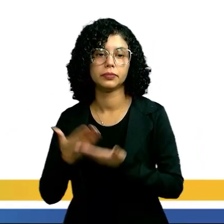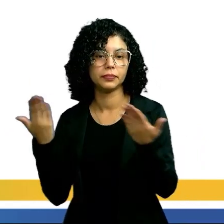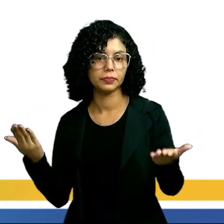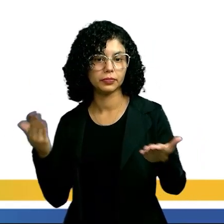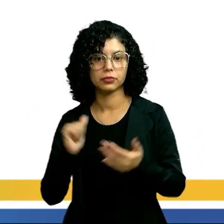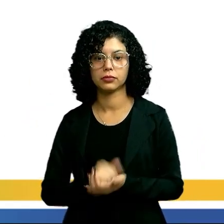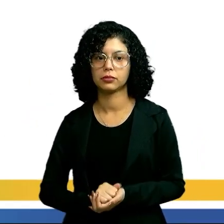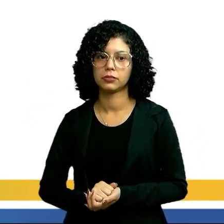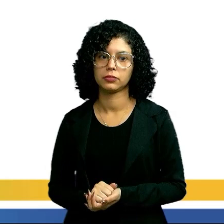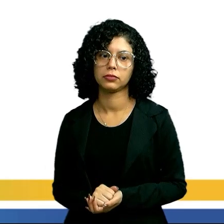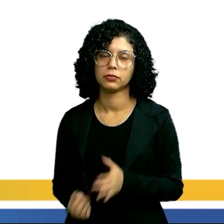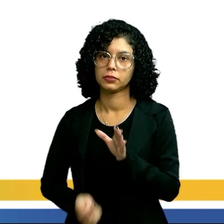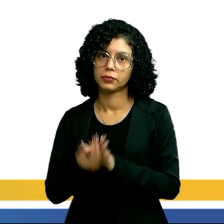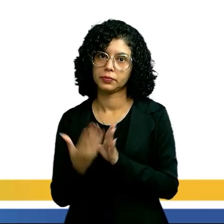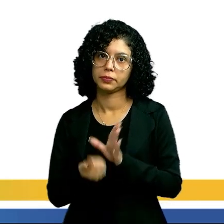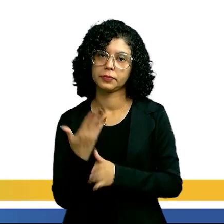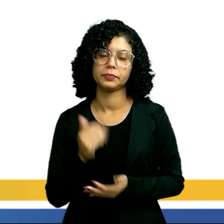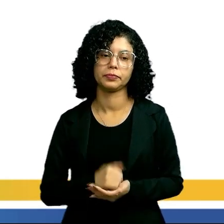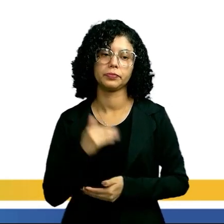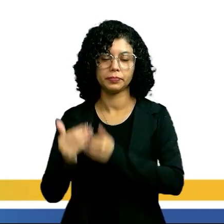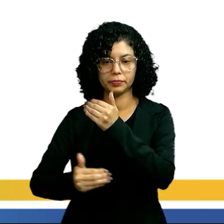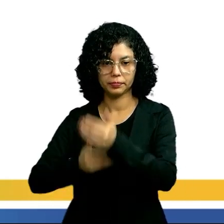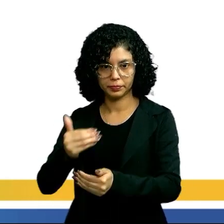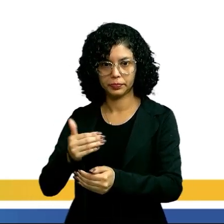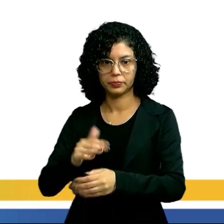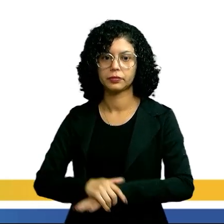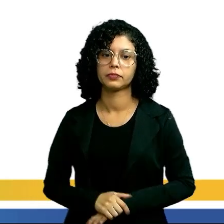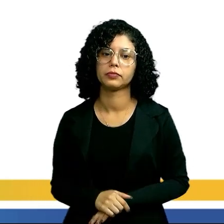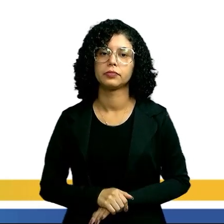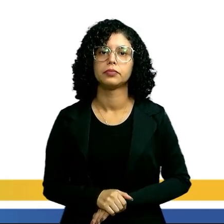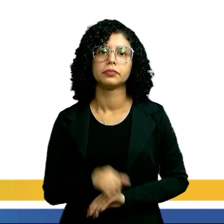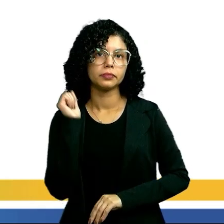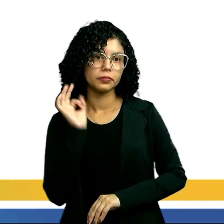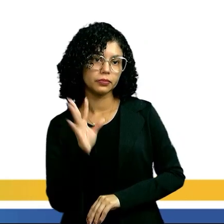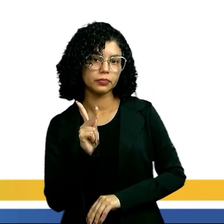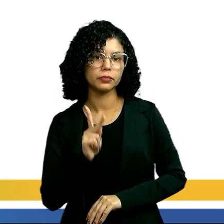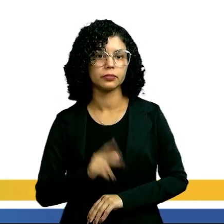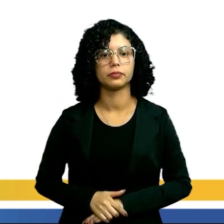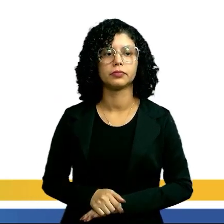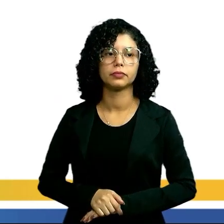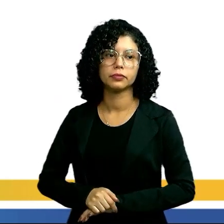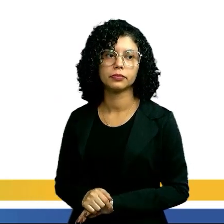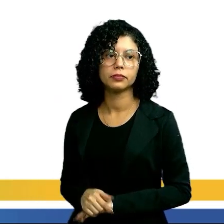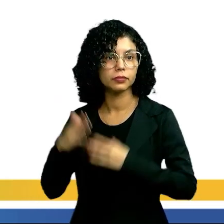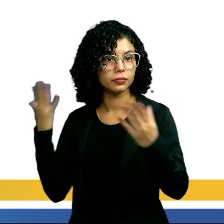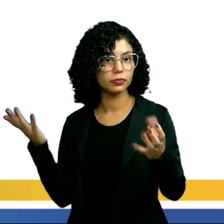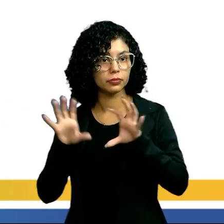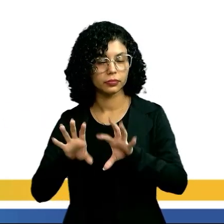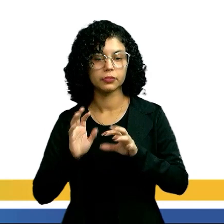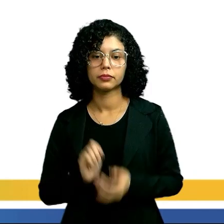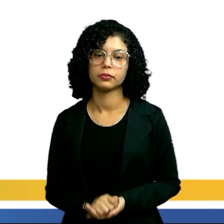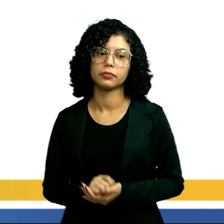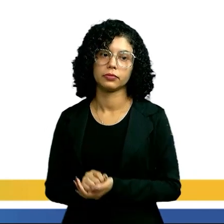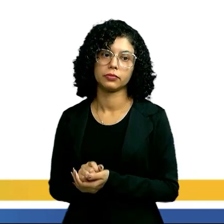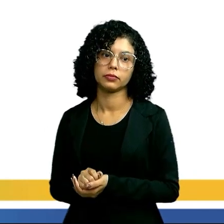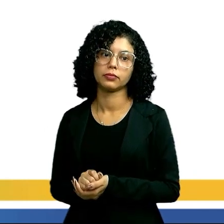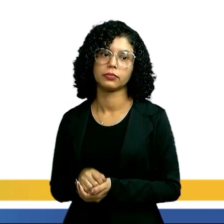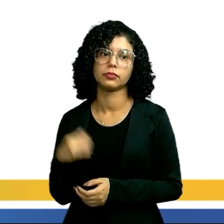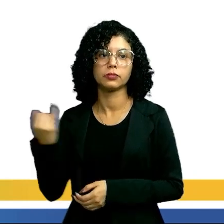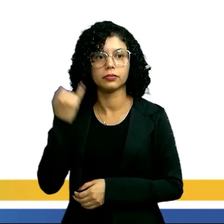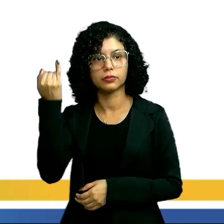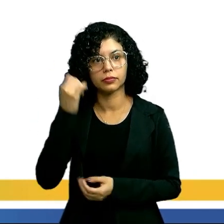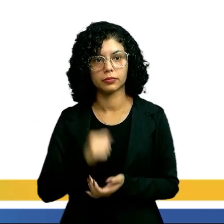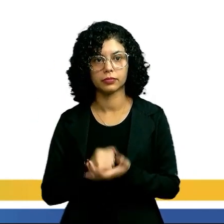isso aí é sua reprodução e seu desenvolvimento, tá certo? E com isso, a gente acaba chegando aí nos